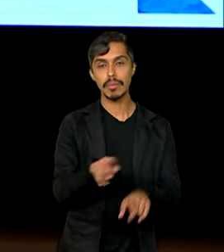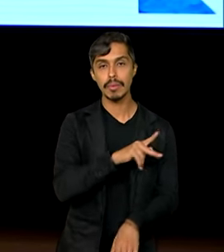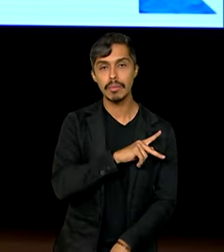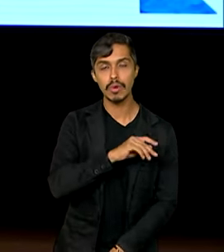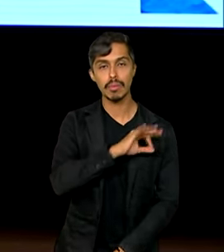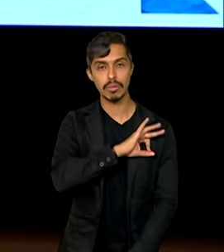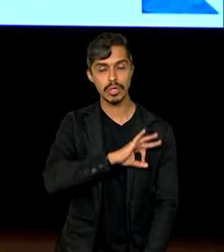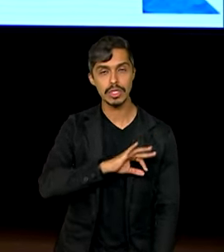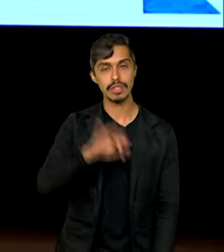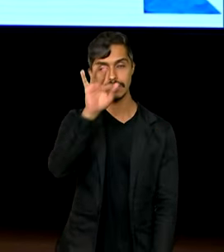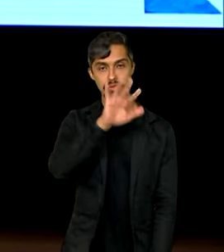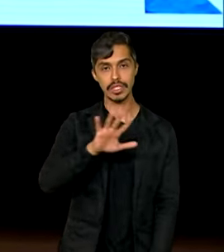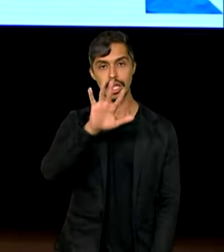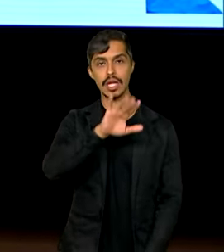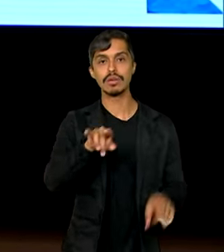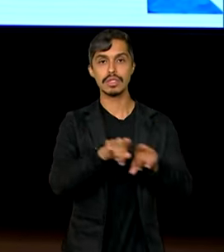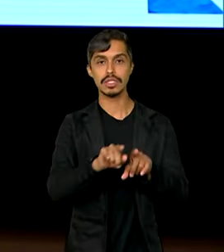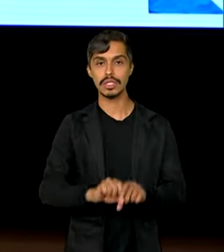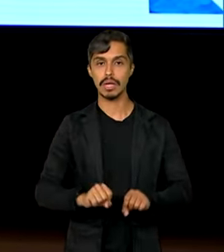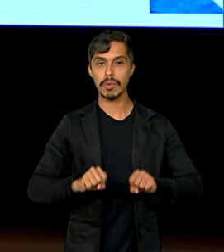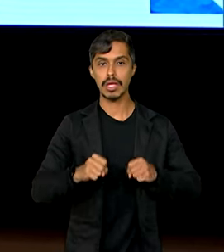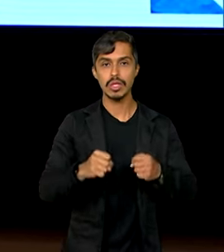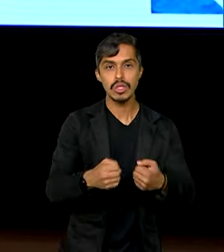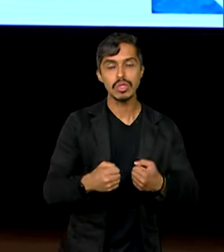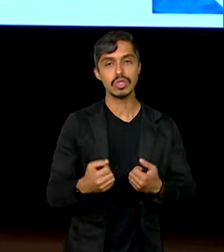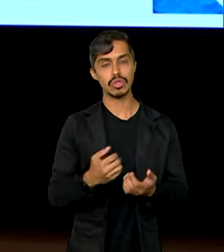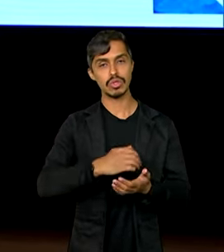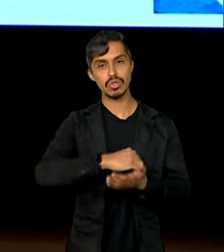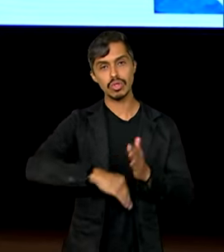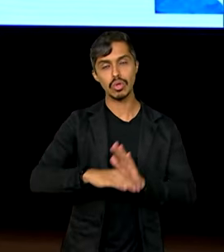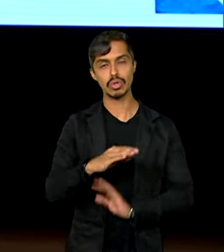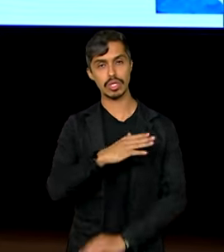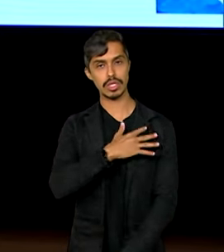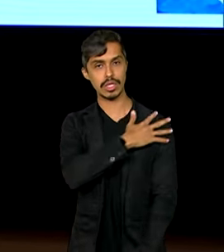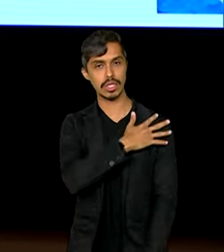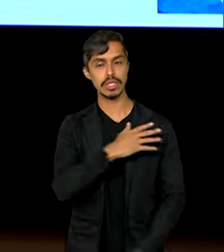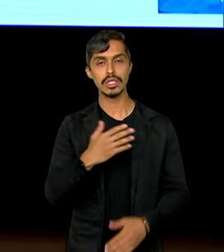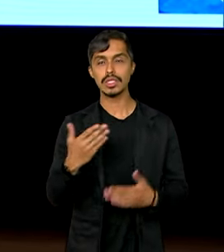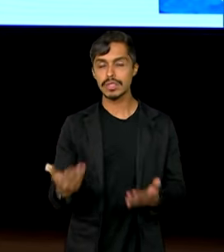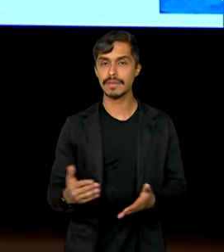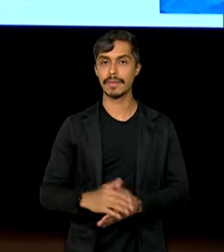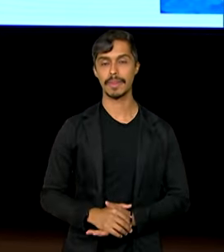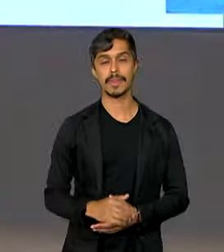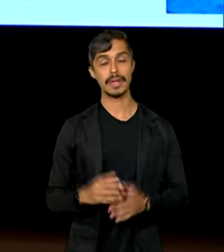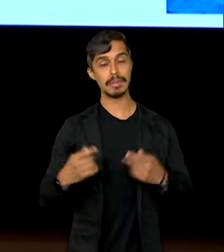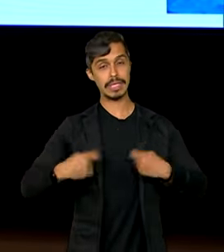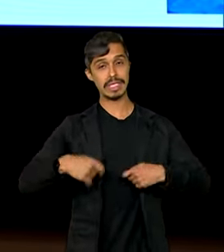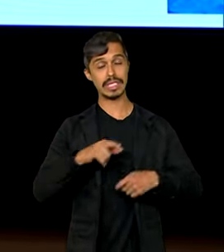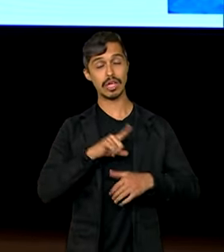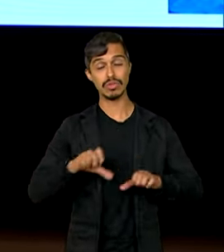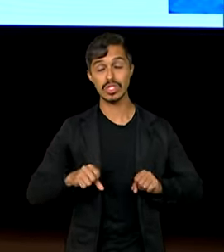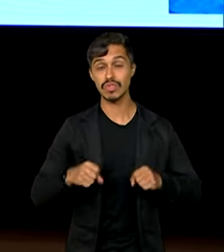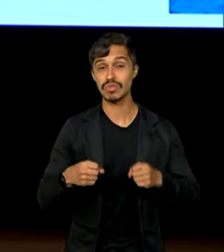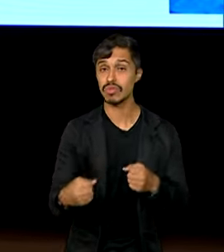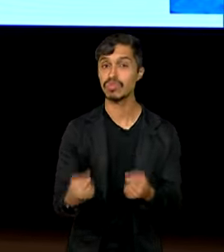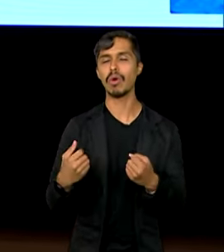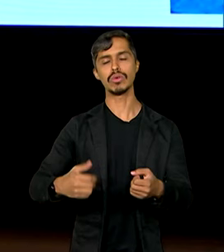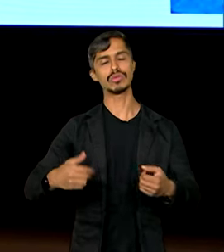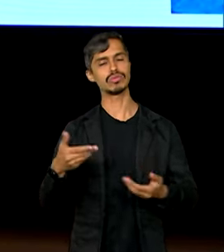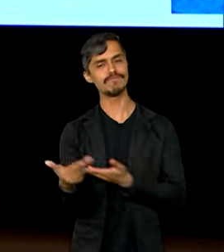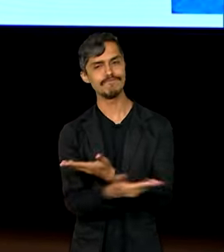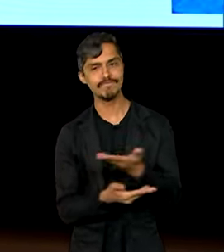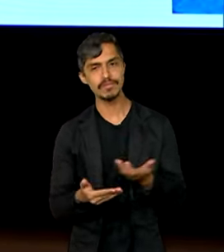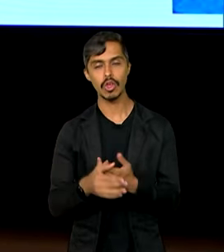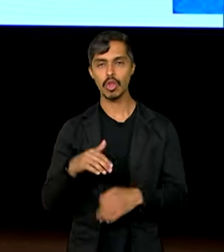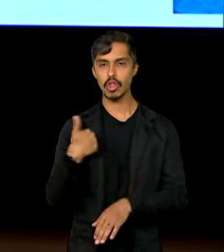das Forças Armadas. E tudo isso depende de uma ação coordenada. E desde o começo, o nosso trabalho,